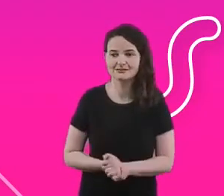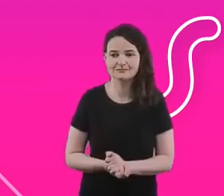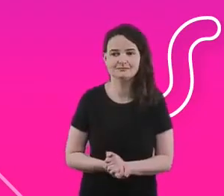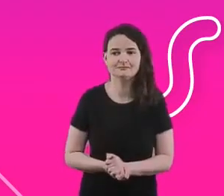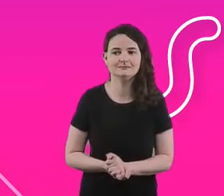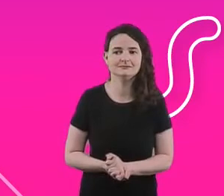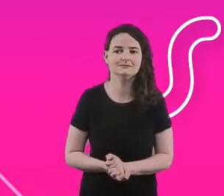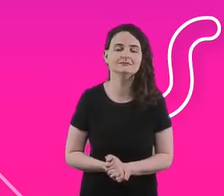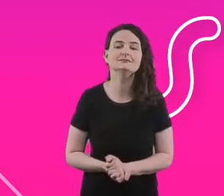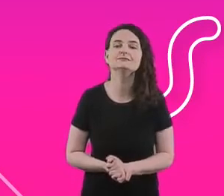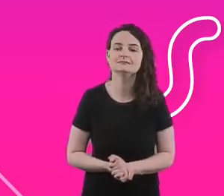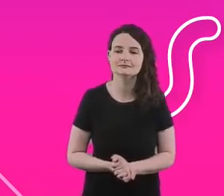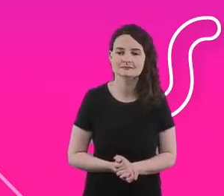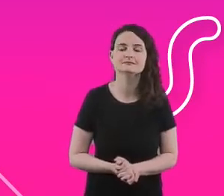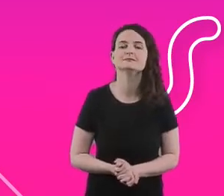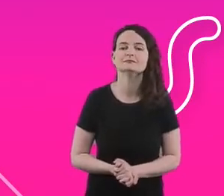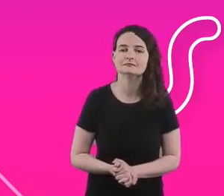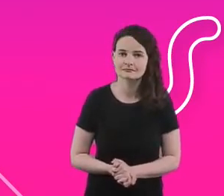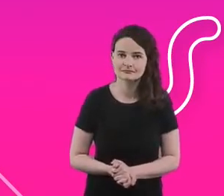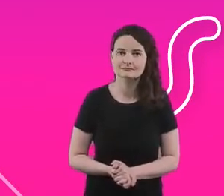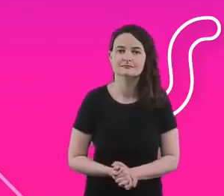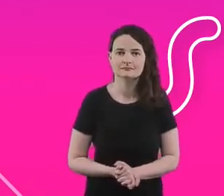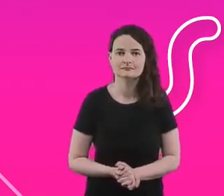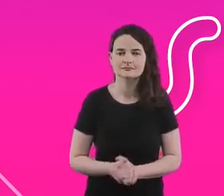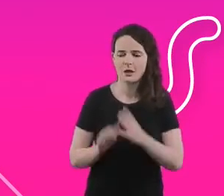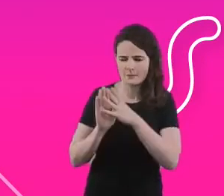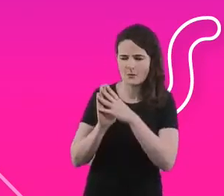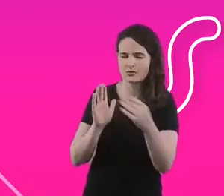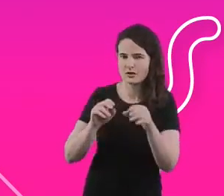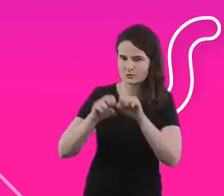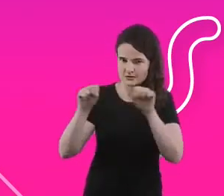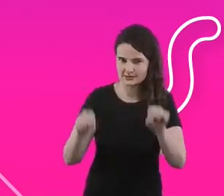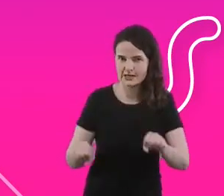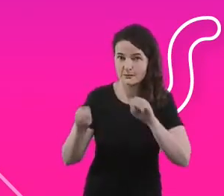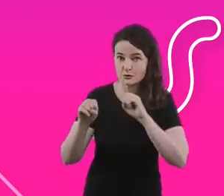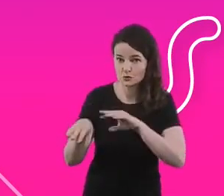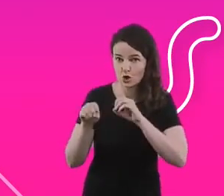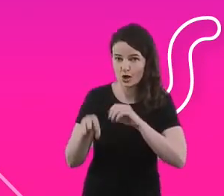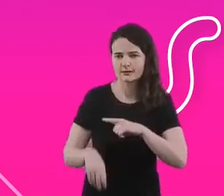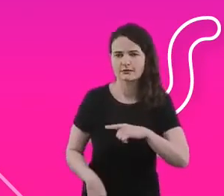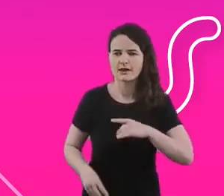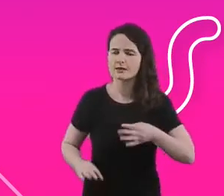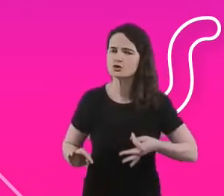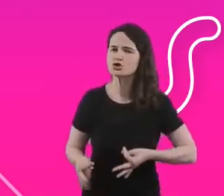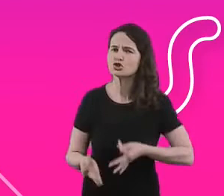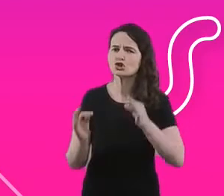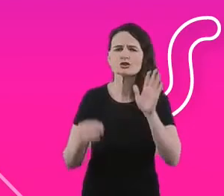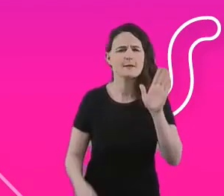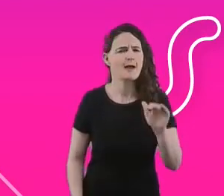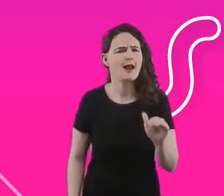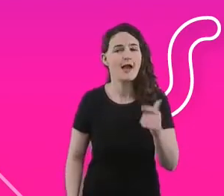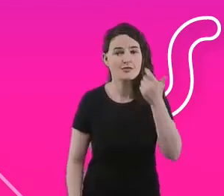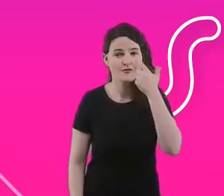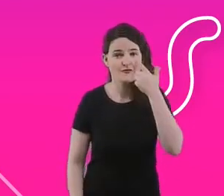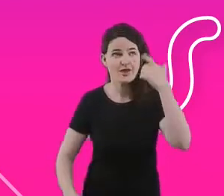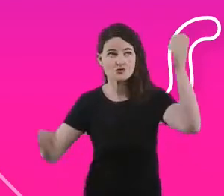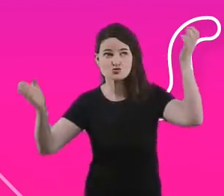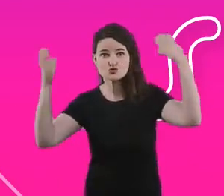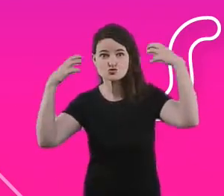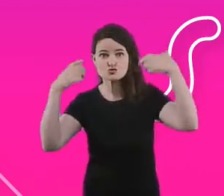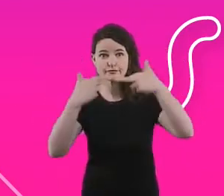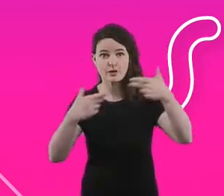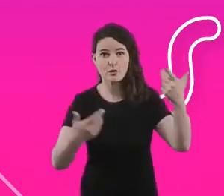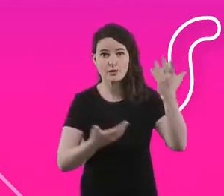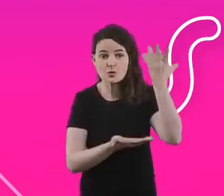No outro modelo de cisternas escolares, né? Que a gente usa tecnologias de baixo custo para a gente absorver água de chuva, armazenar, tratar, e